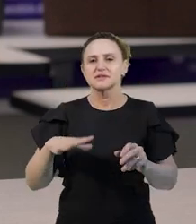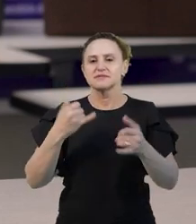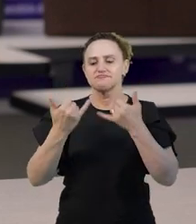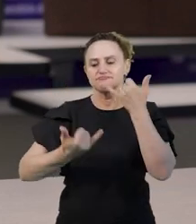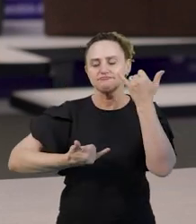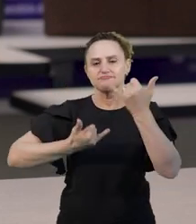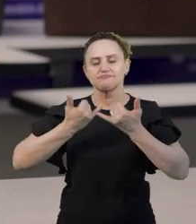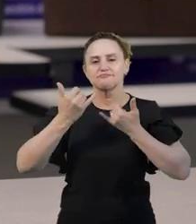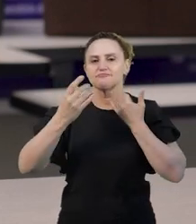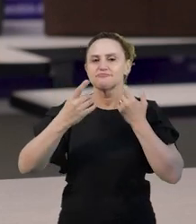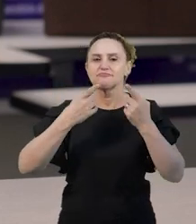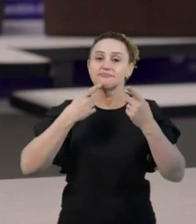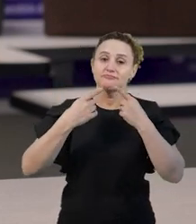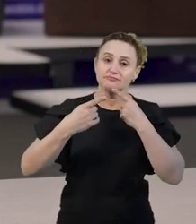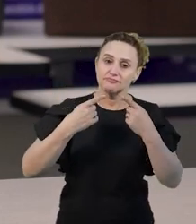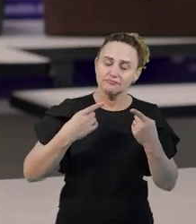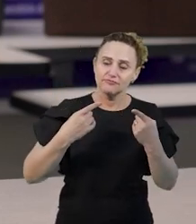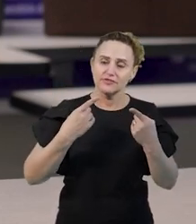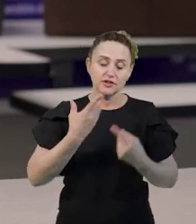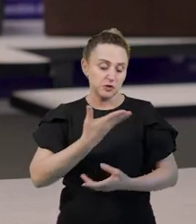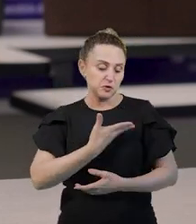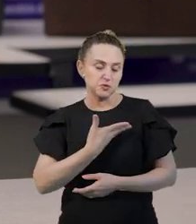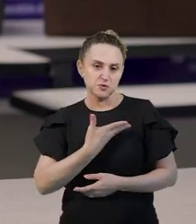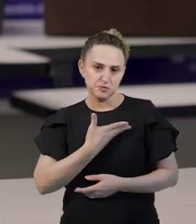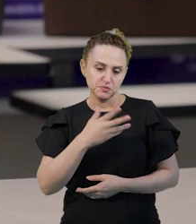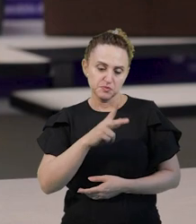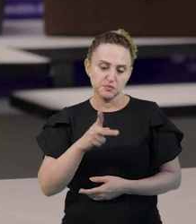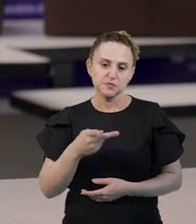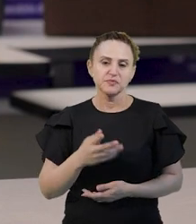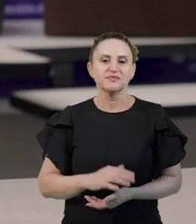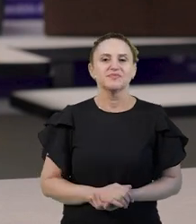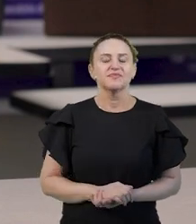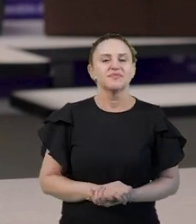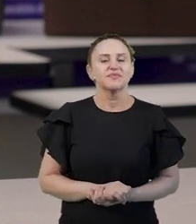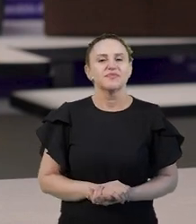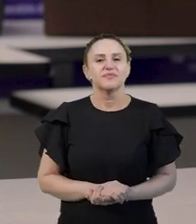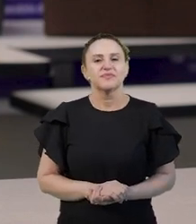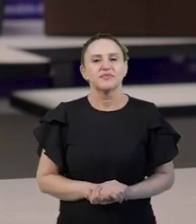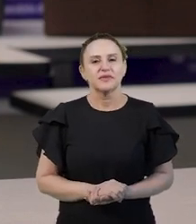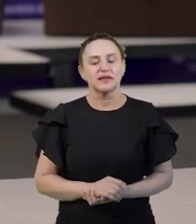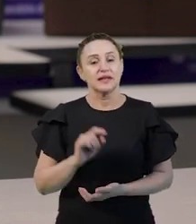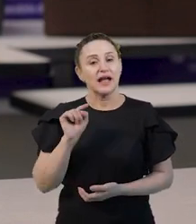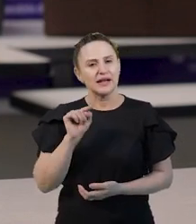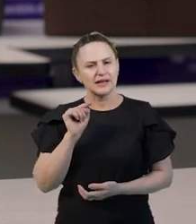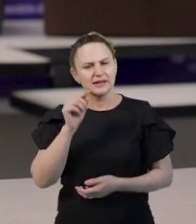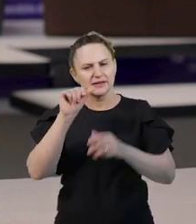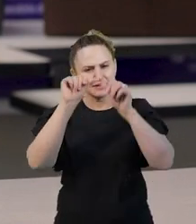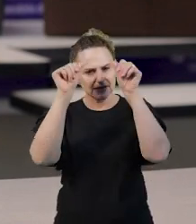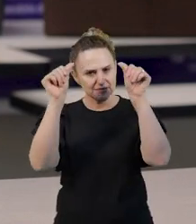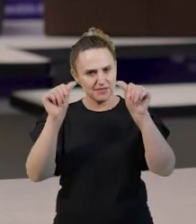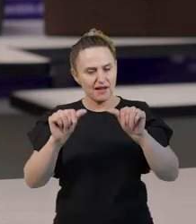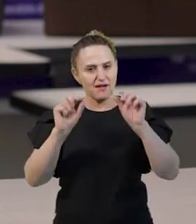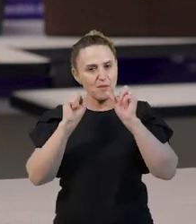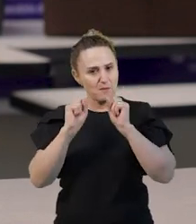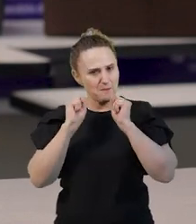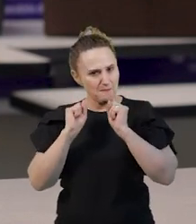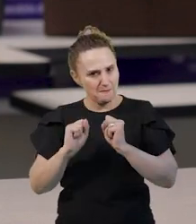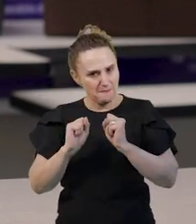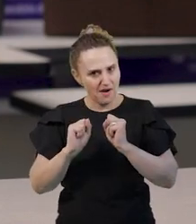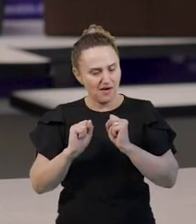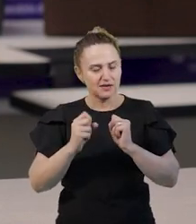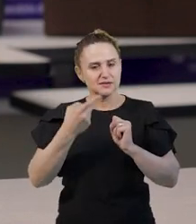com a professora e os demais colegas de turma. Na roda de conversa também podem ser explorados